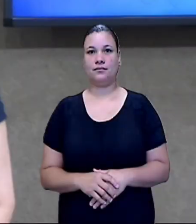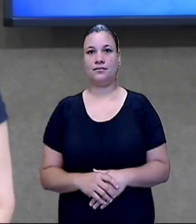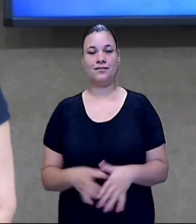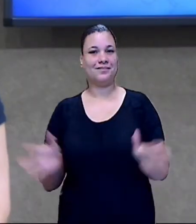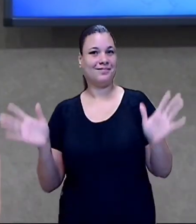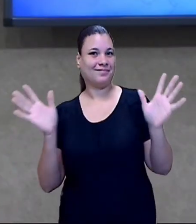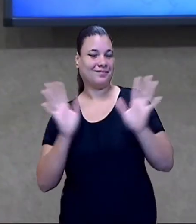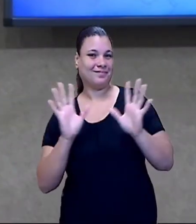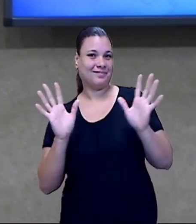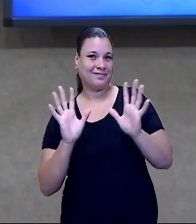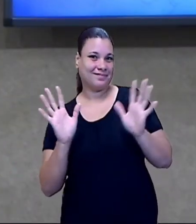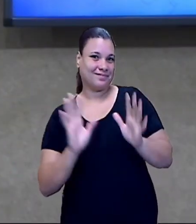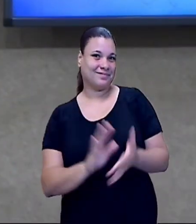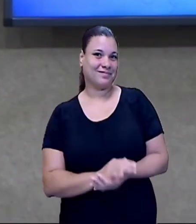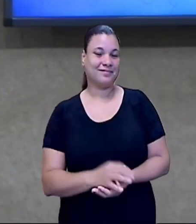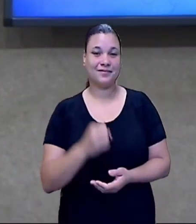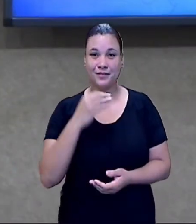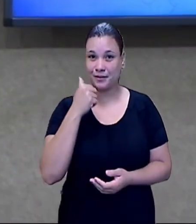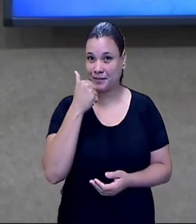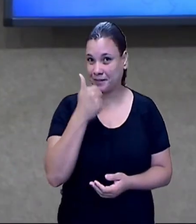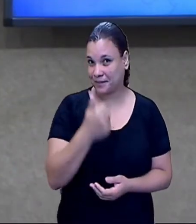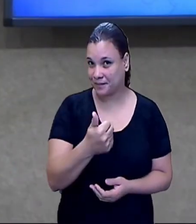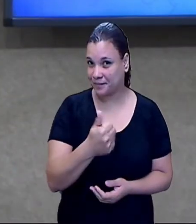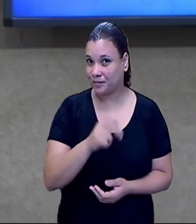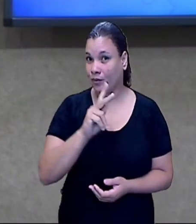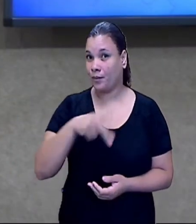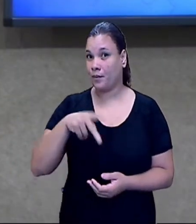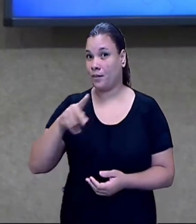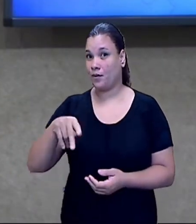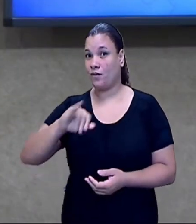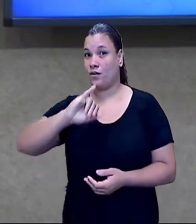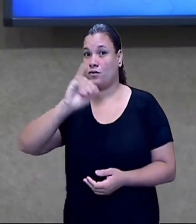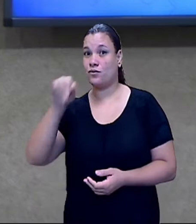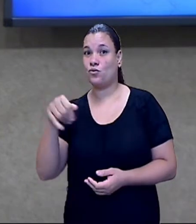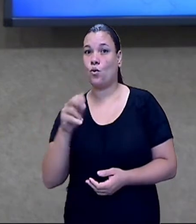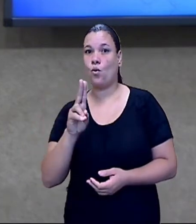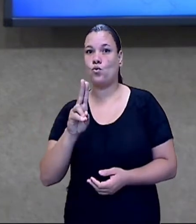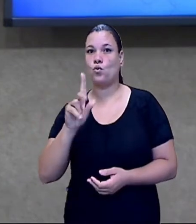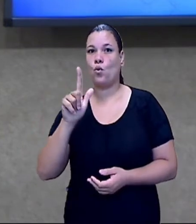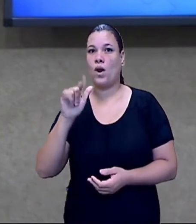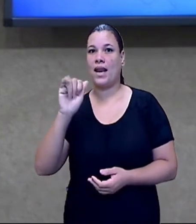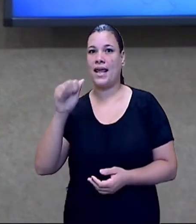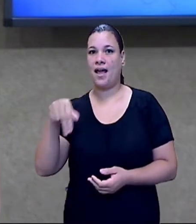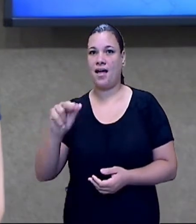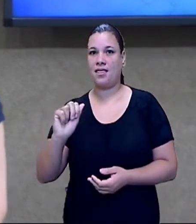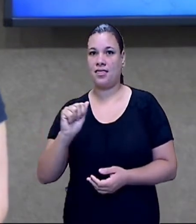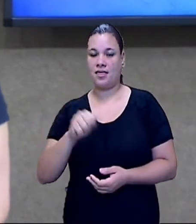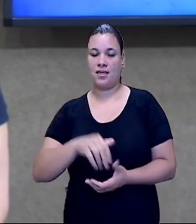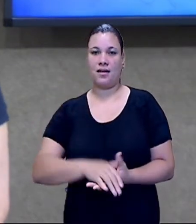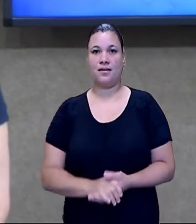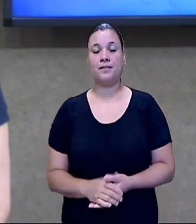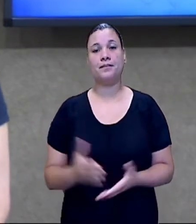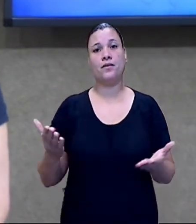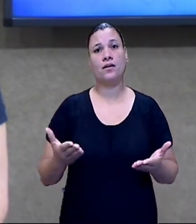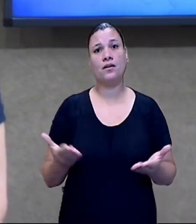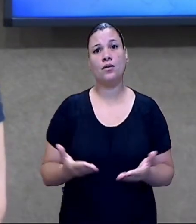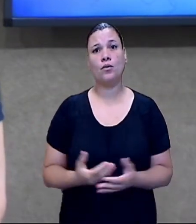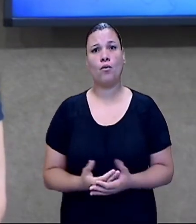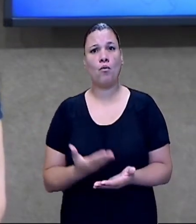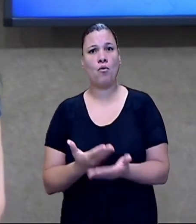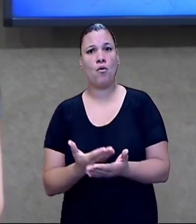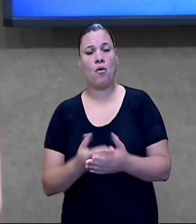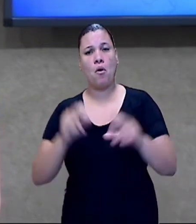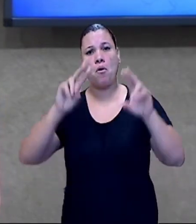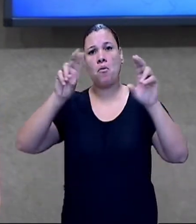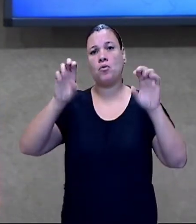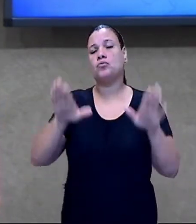Olá estudantes, tudo bem? Eu sou a professora Juliana e o tema da nossa aula de hoje é